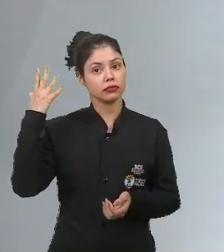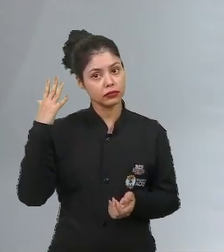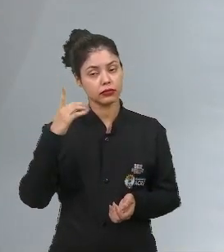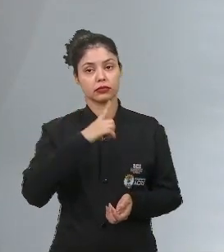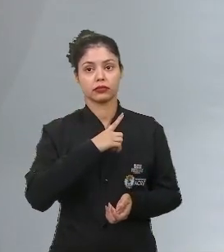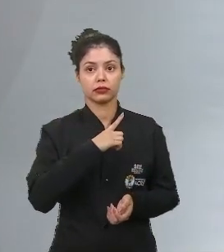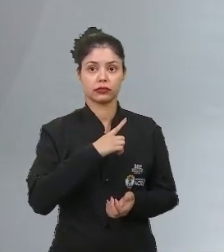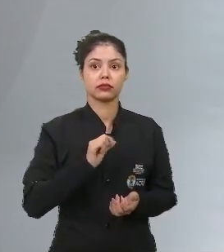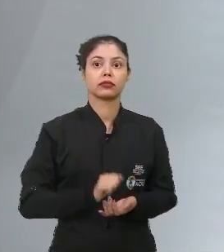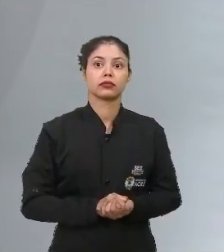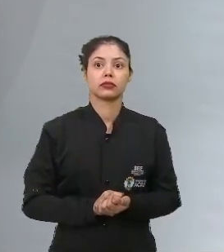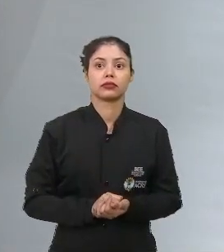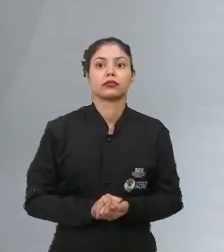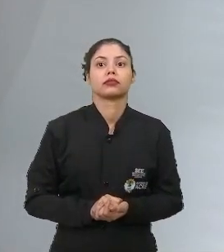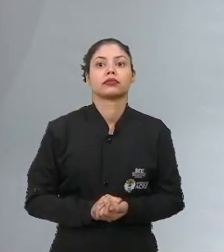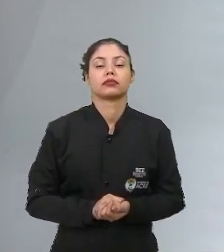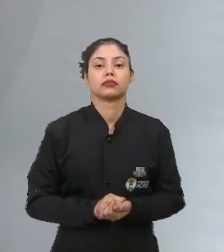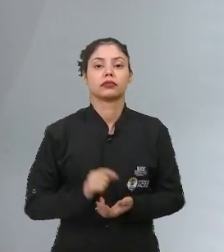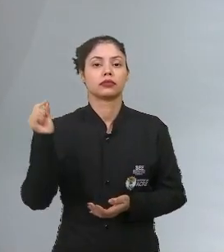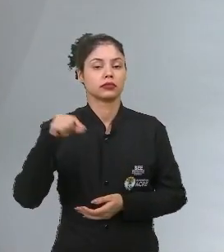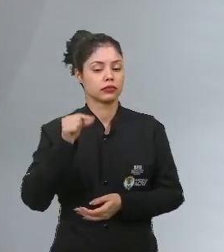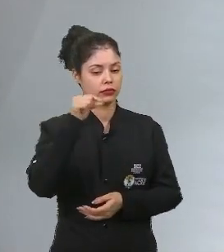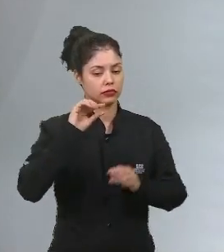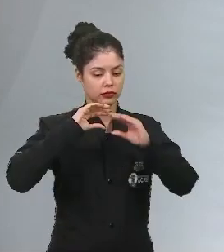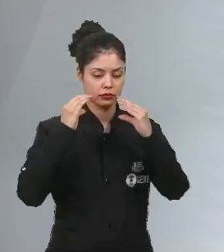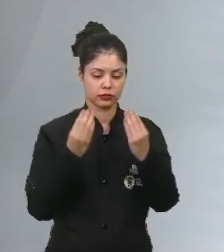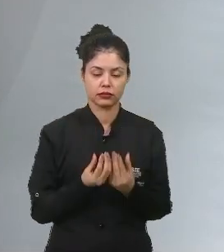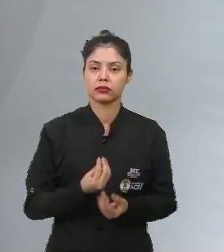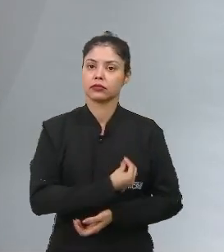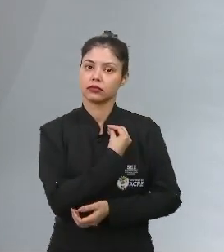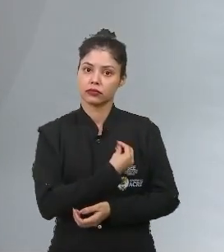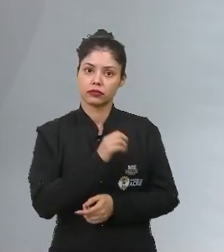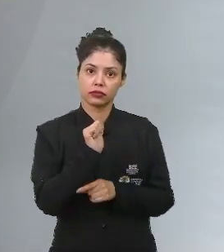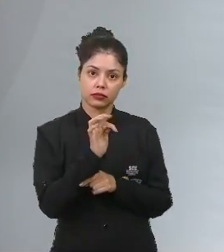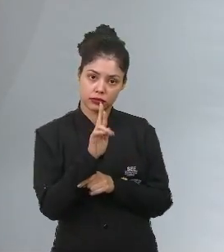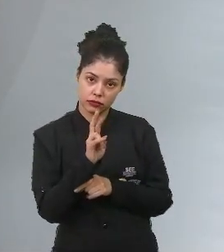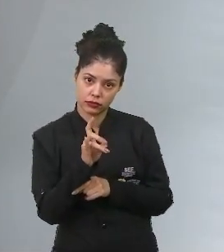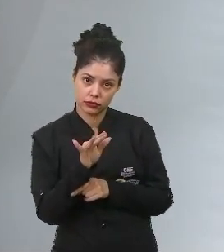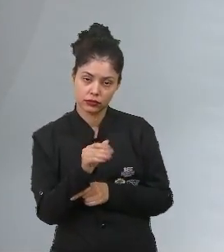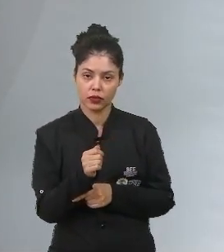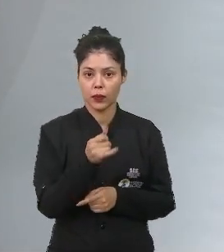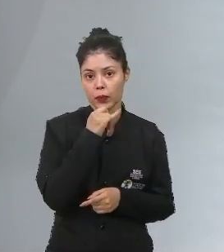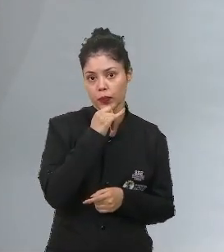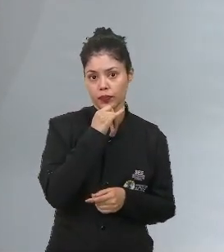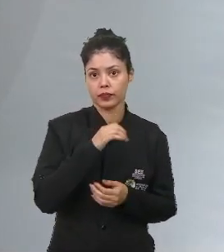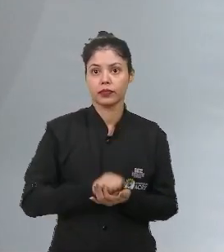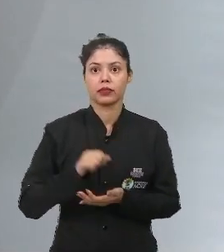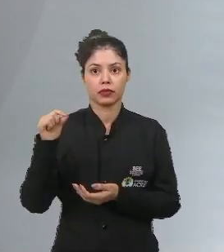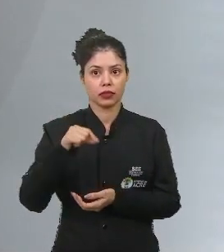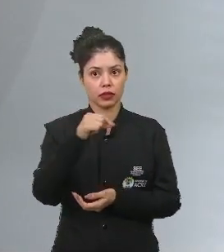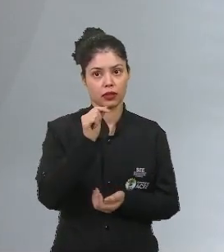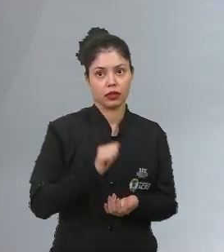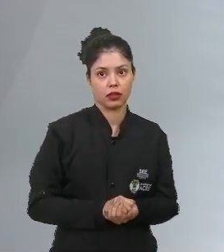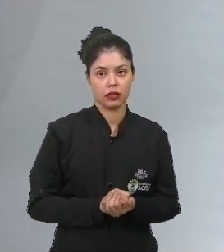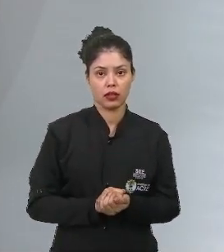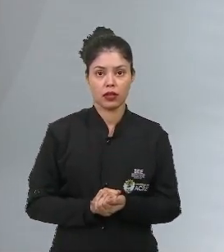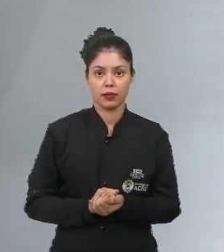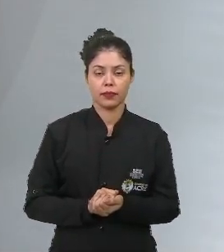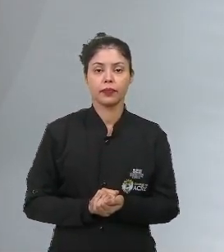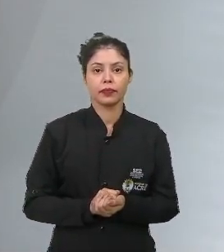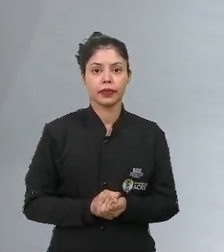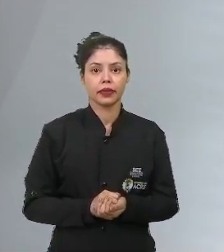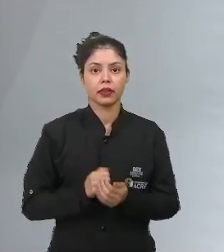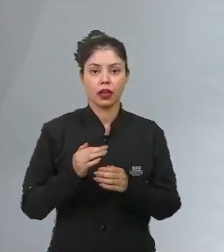que os seres, como os artrópodes, como por exemplo as abelhas, têm de polinizar,